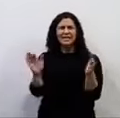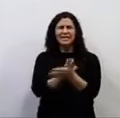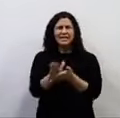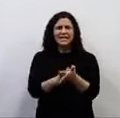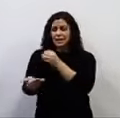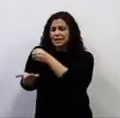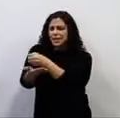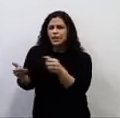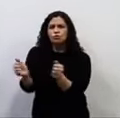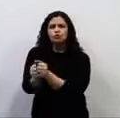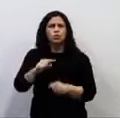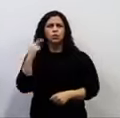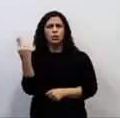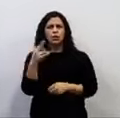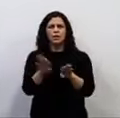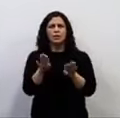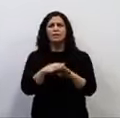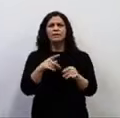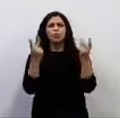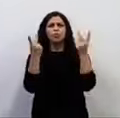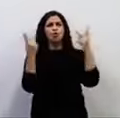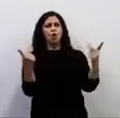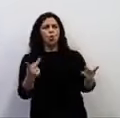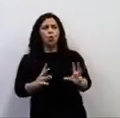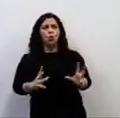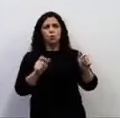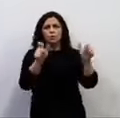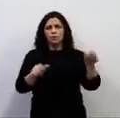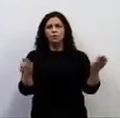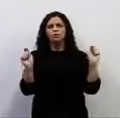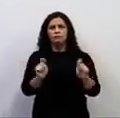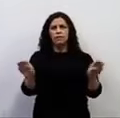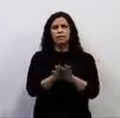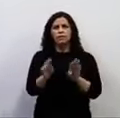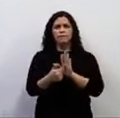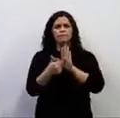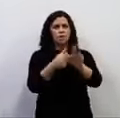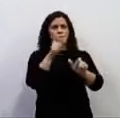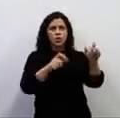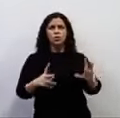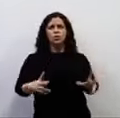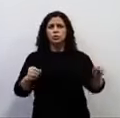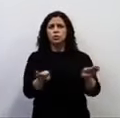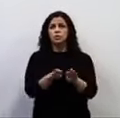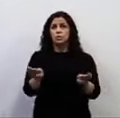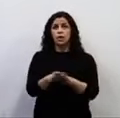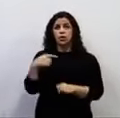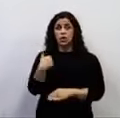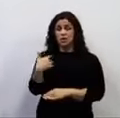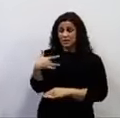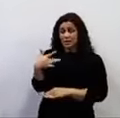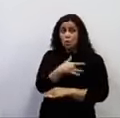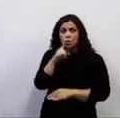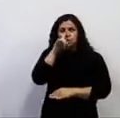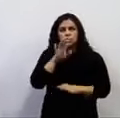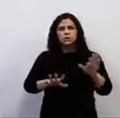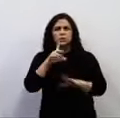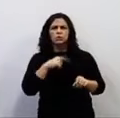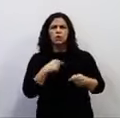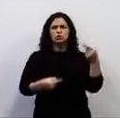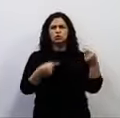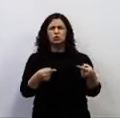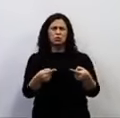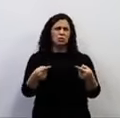conexão de constranger todo mundo, deixar todo mundo exposto Há perigos de saúde, há discussões absurdas pela sua